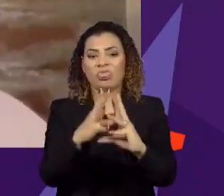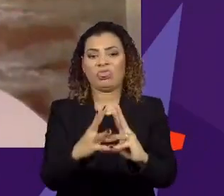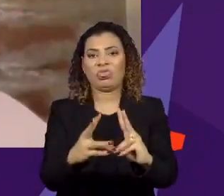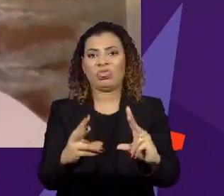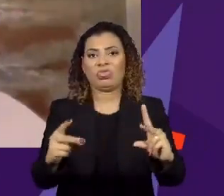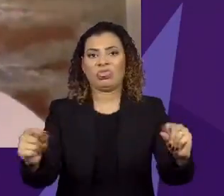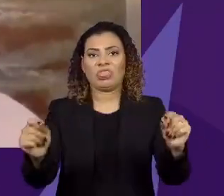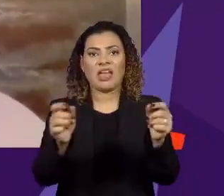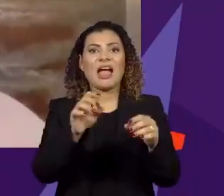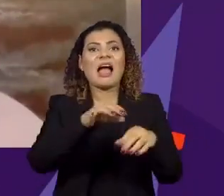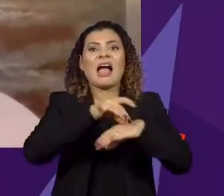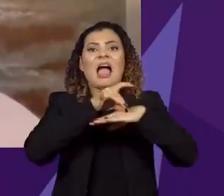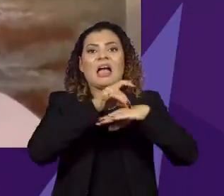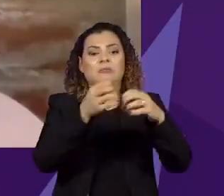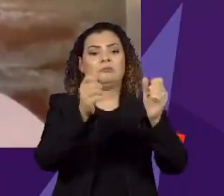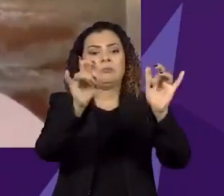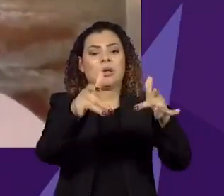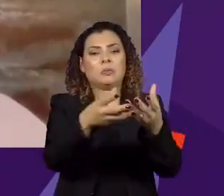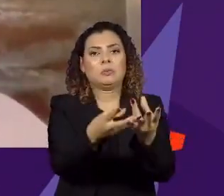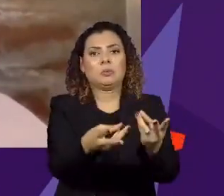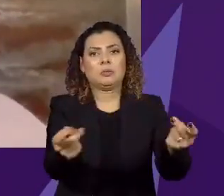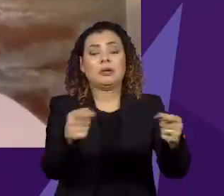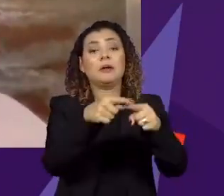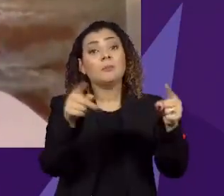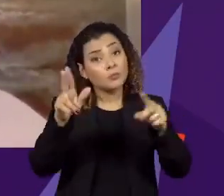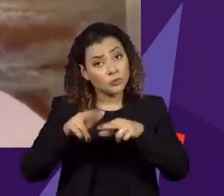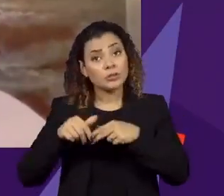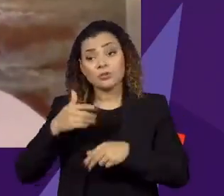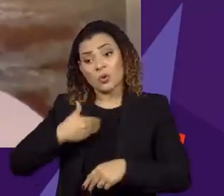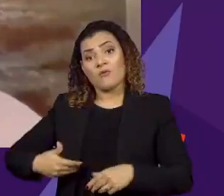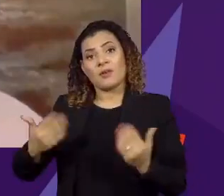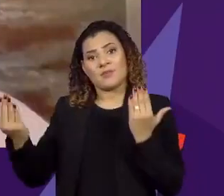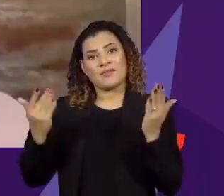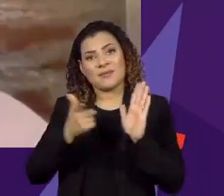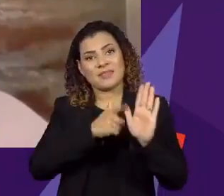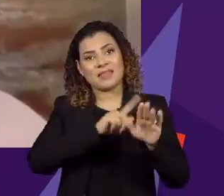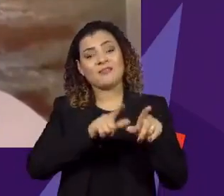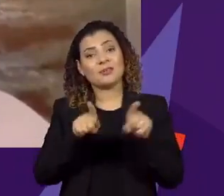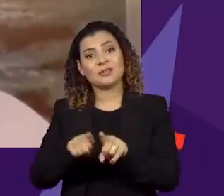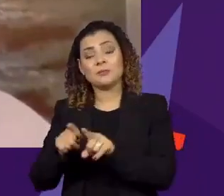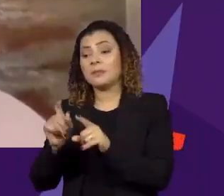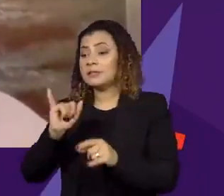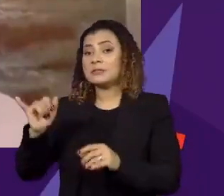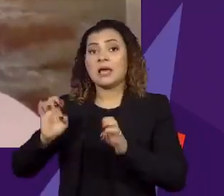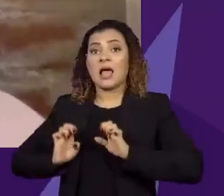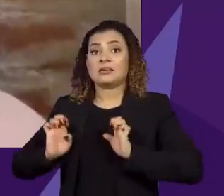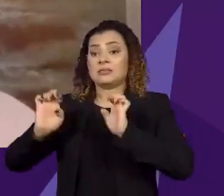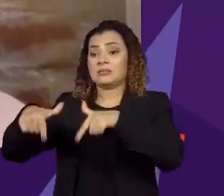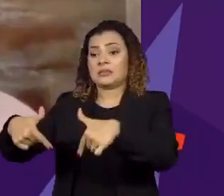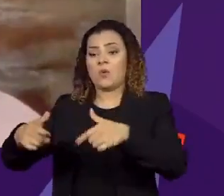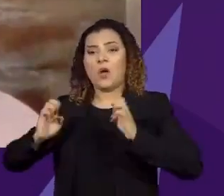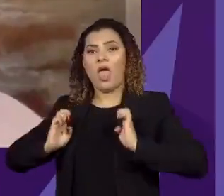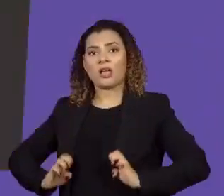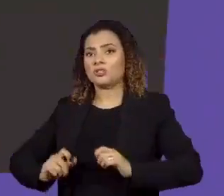Então, da mesma forma, o corpo político, o Estado, ele se corrompe se os princípios, se os valores éticos não são respeitados.